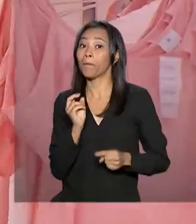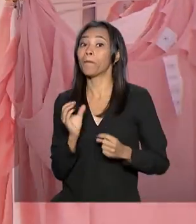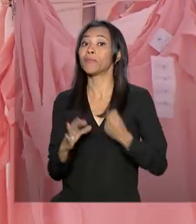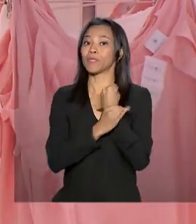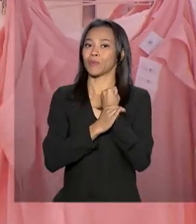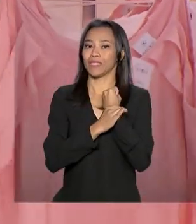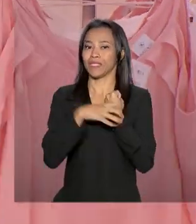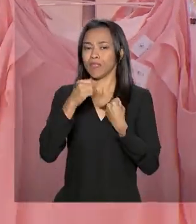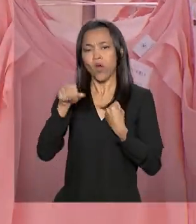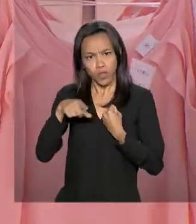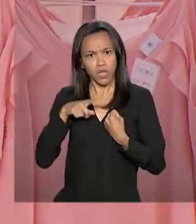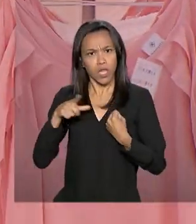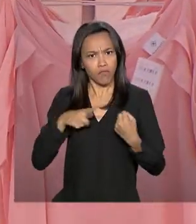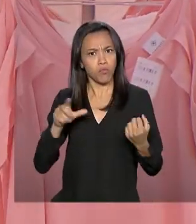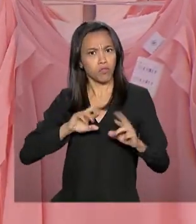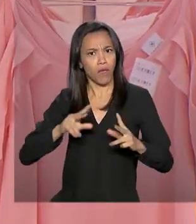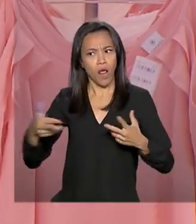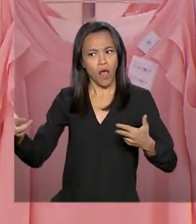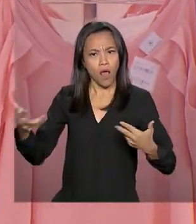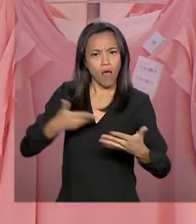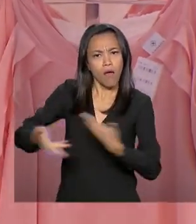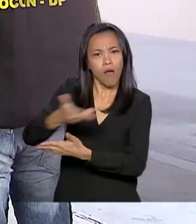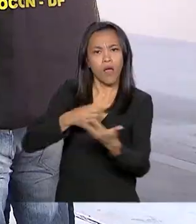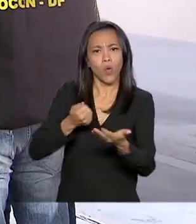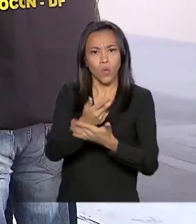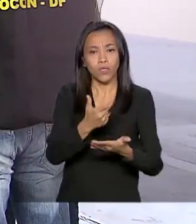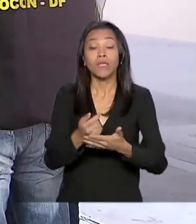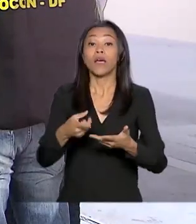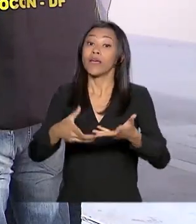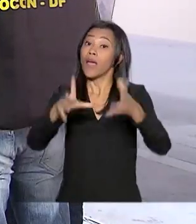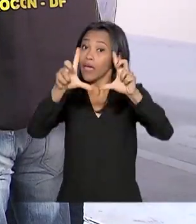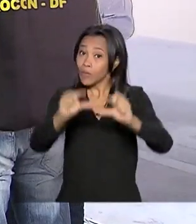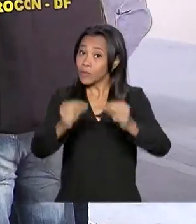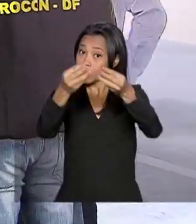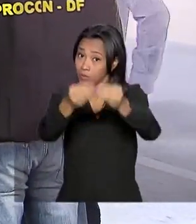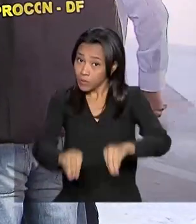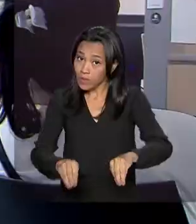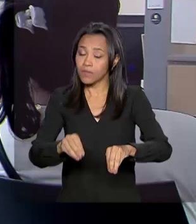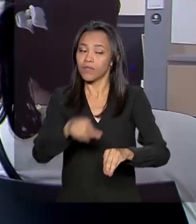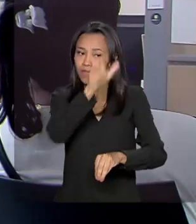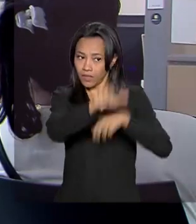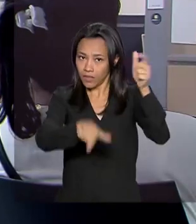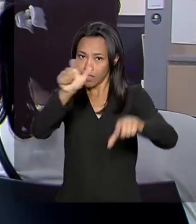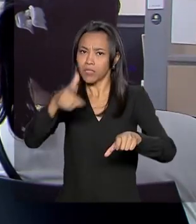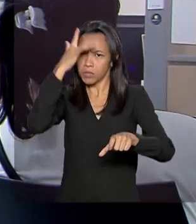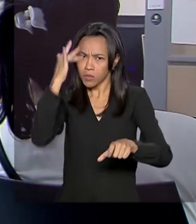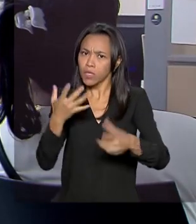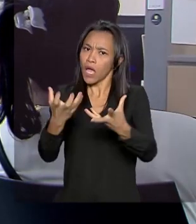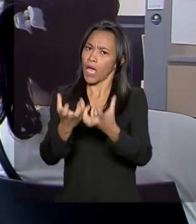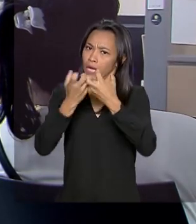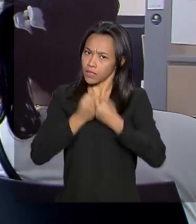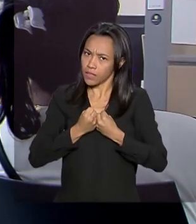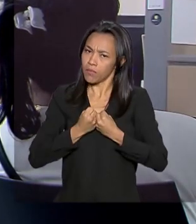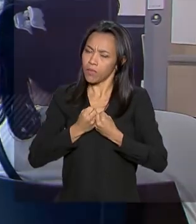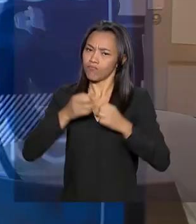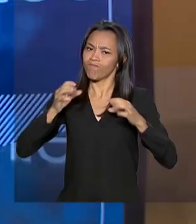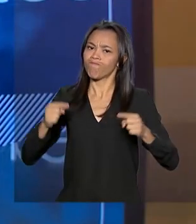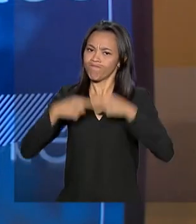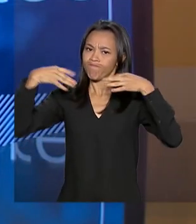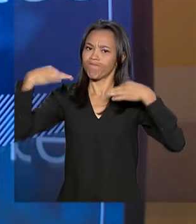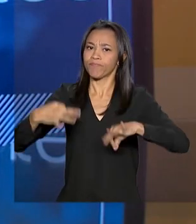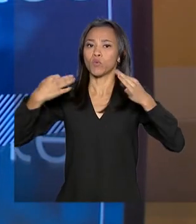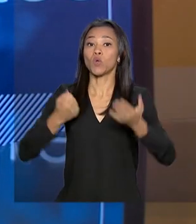relações de consumo no Brasil, minimizando perdas e garantindo que o brasileiro receba exatamente o que comprou.